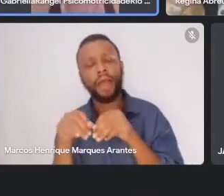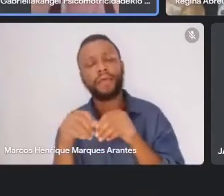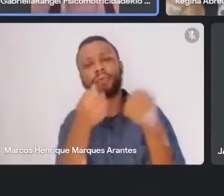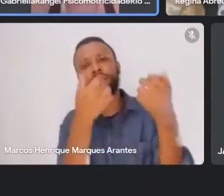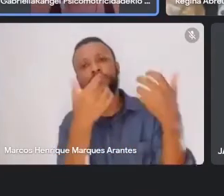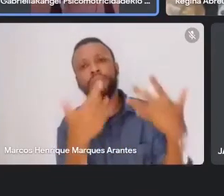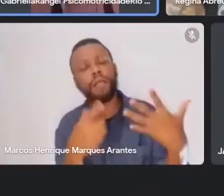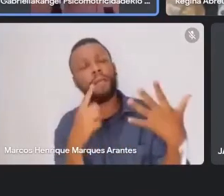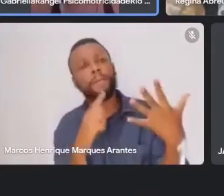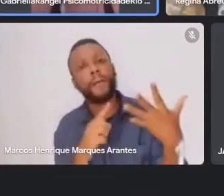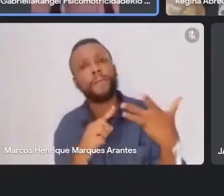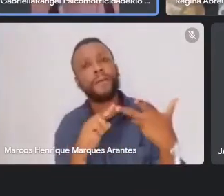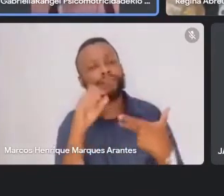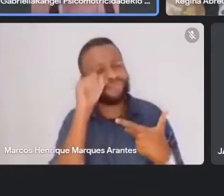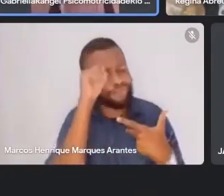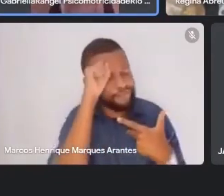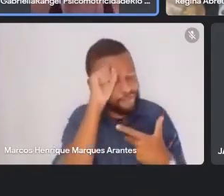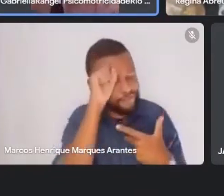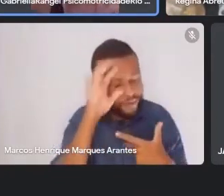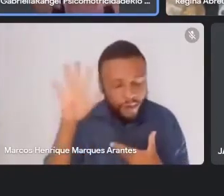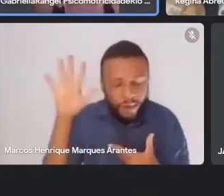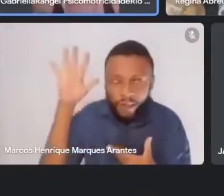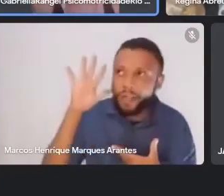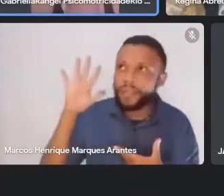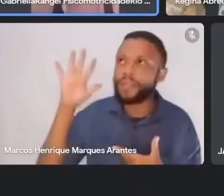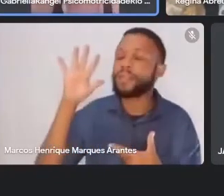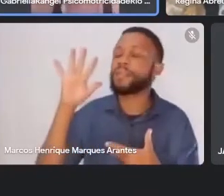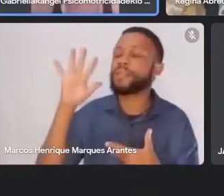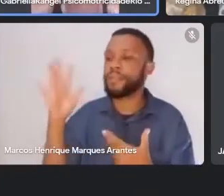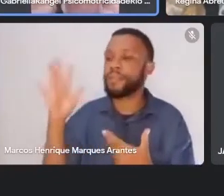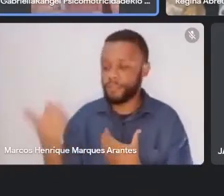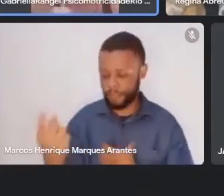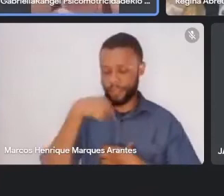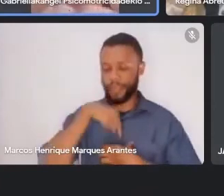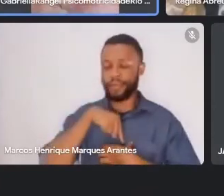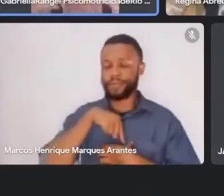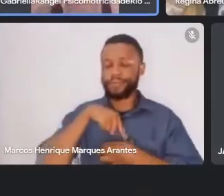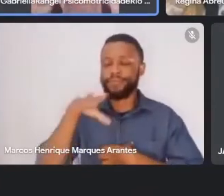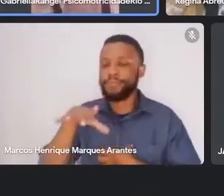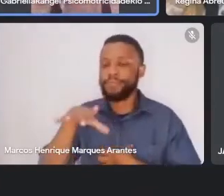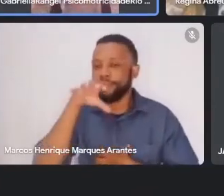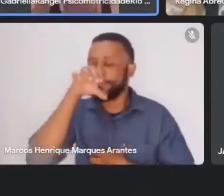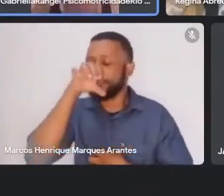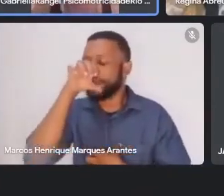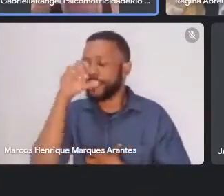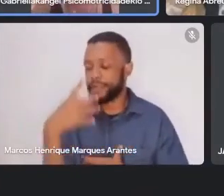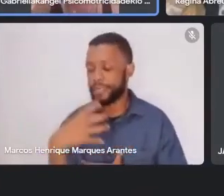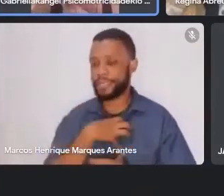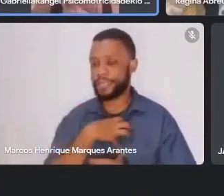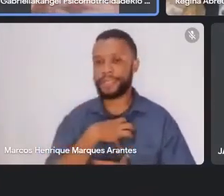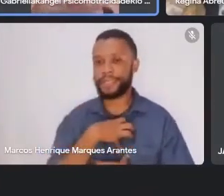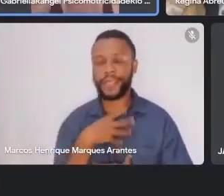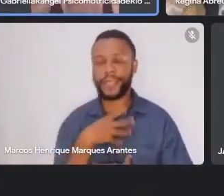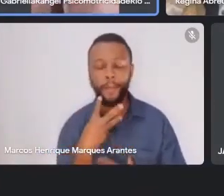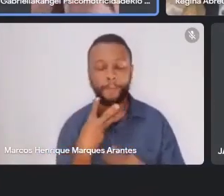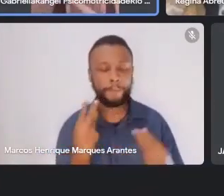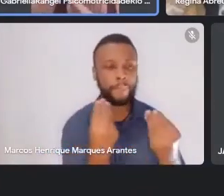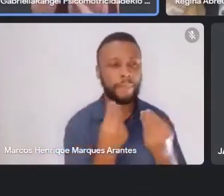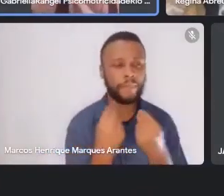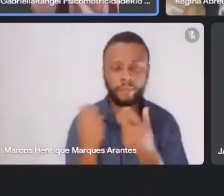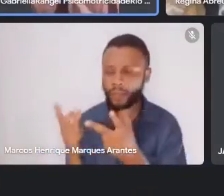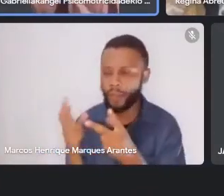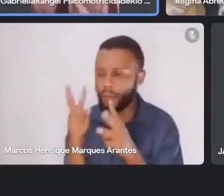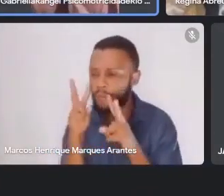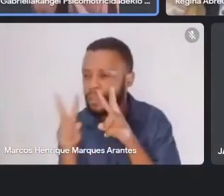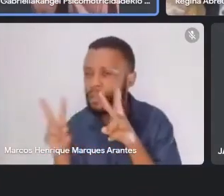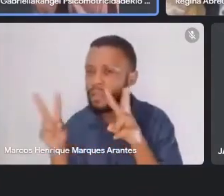eu fui entrando na minha viagem interna, no cheiro das coisas que eu sentia naquela região, e eu tinha que